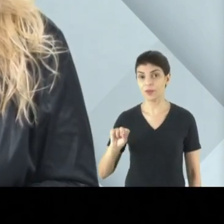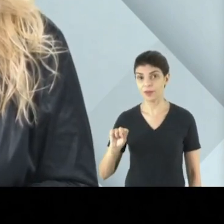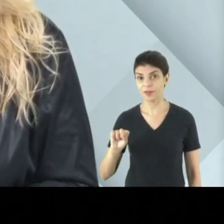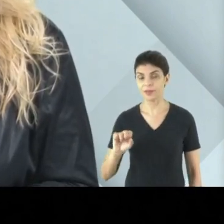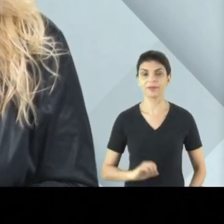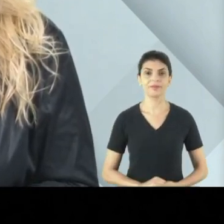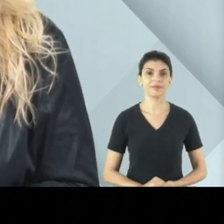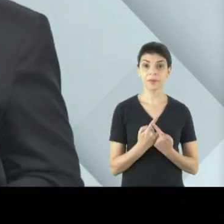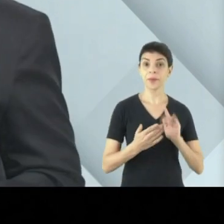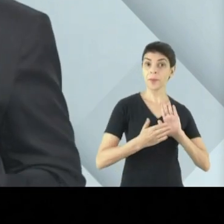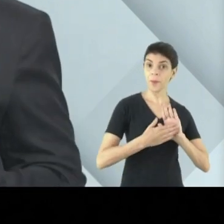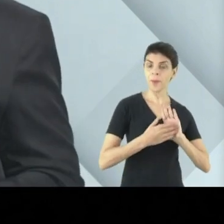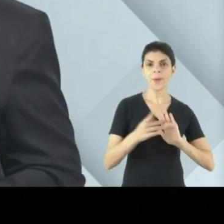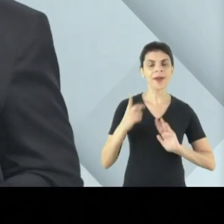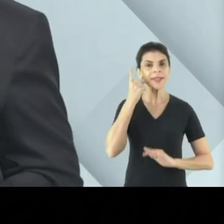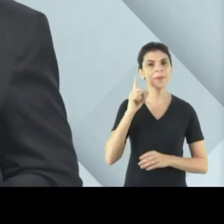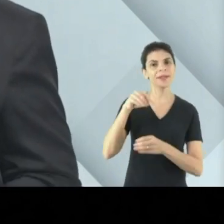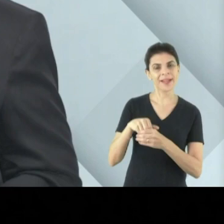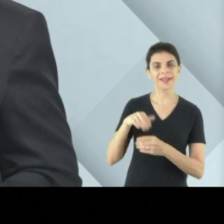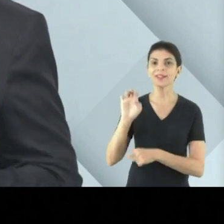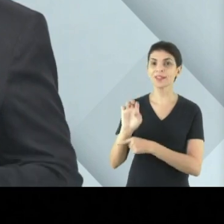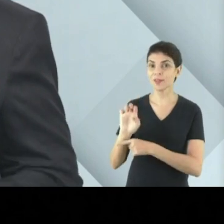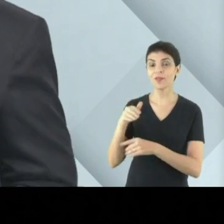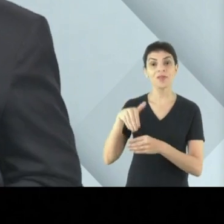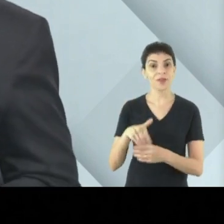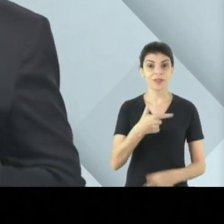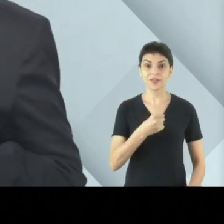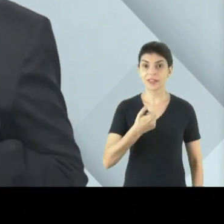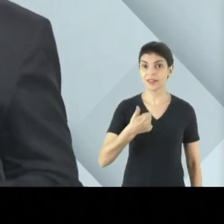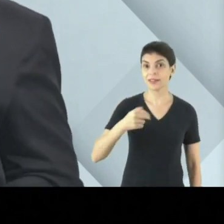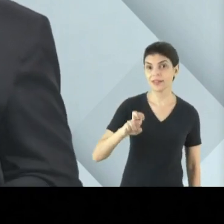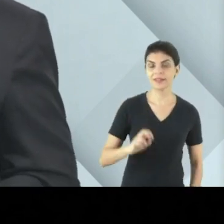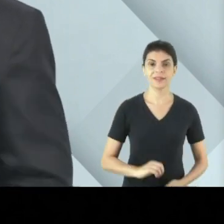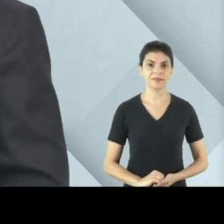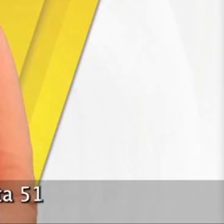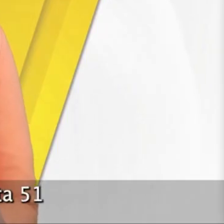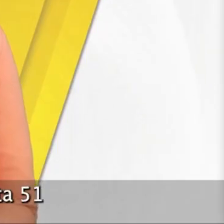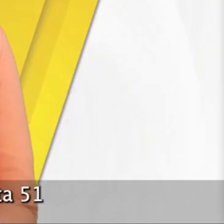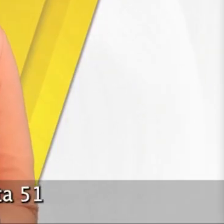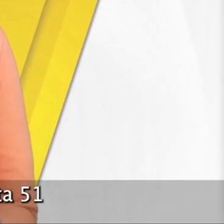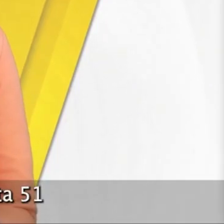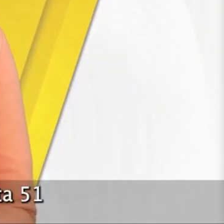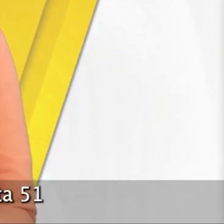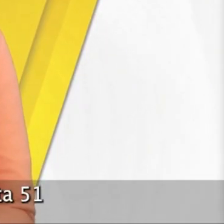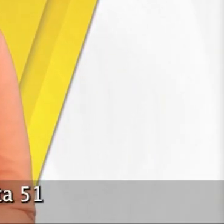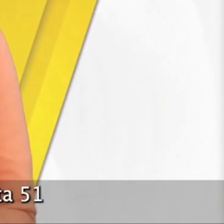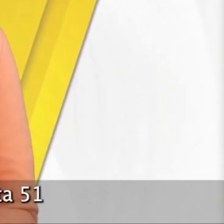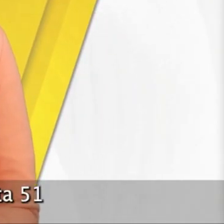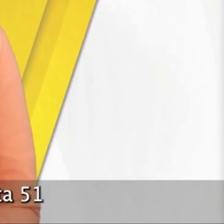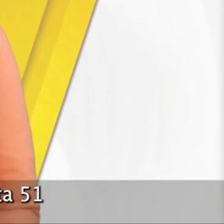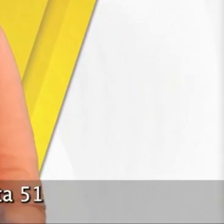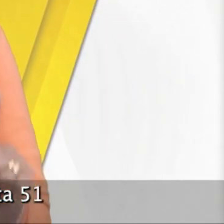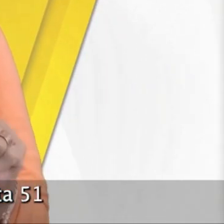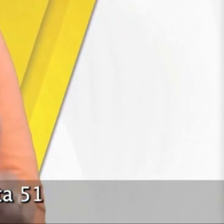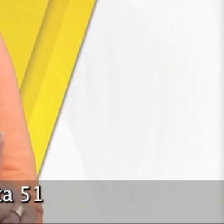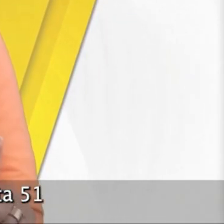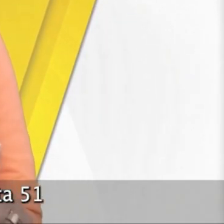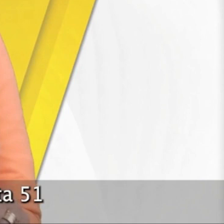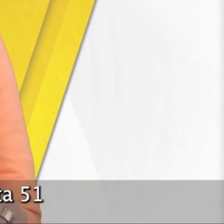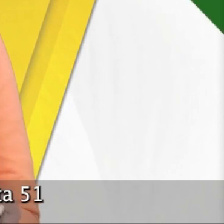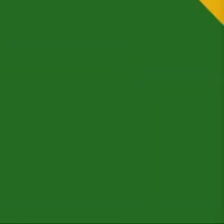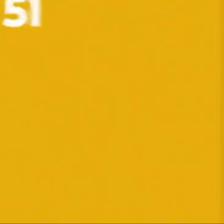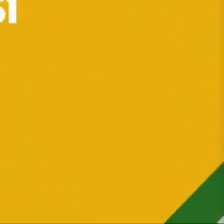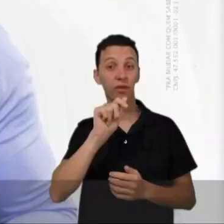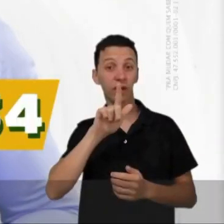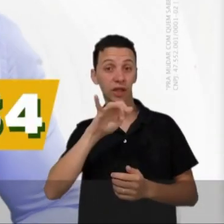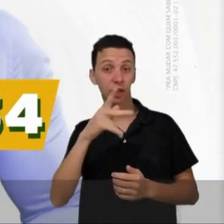Rosemaritma, 28888. Para deputado estadual, vote 2015. Vote nos deputados estaduais do Patriota, 51.